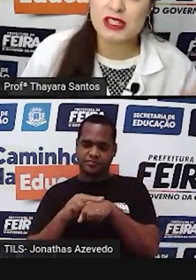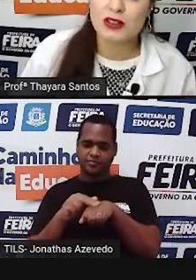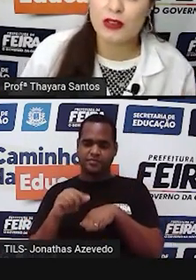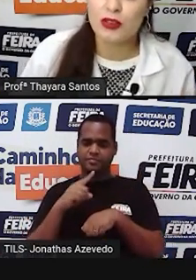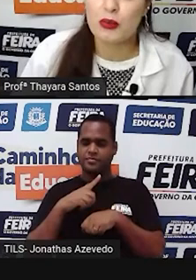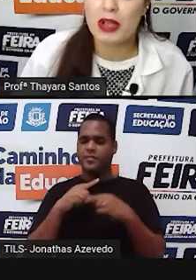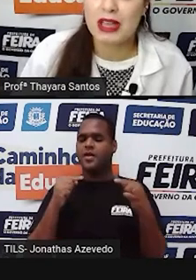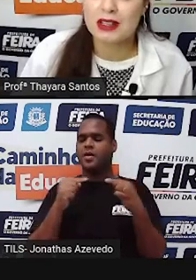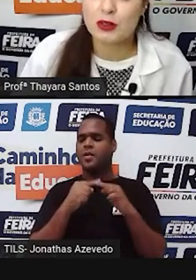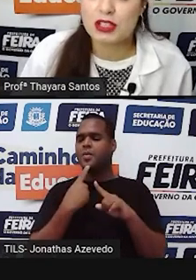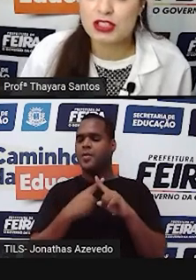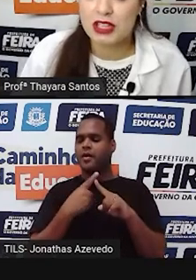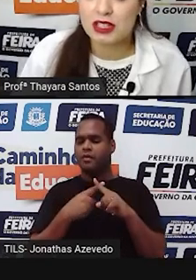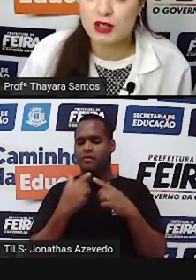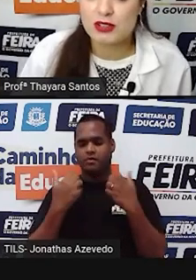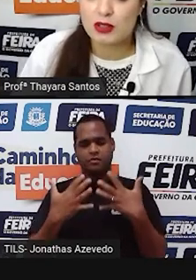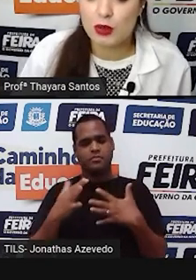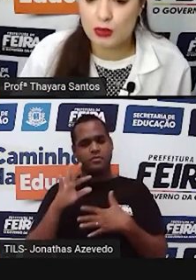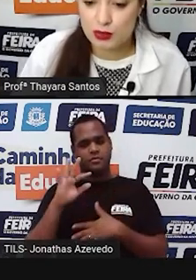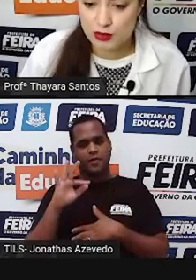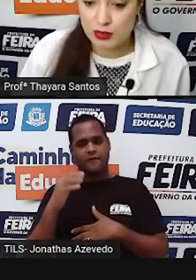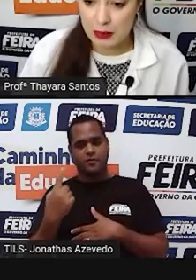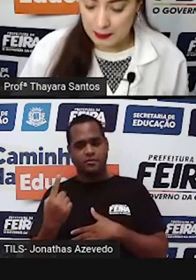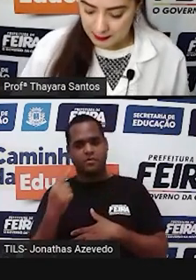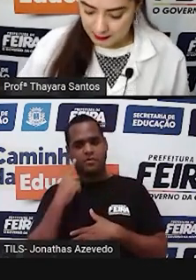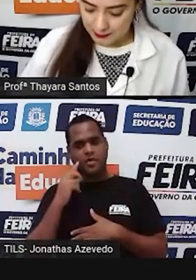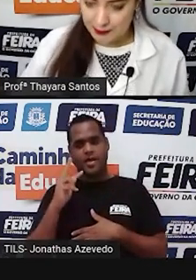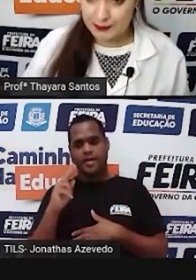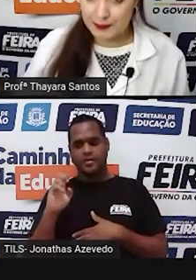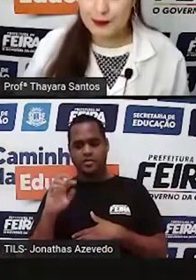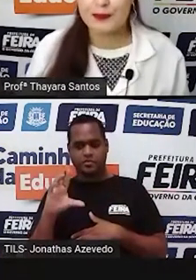Porque a geração F1 era toda de heterozigotos.